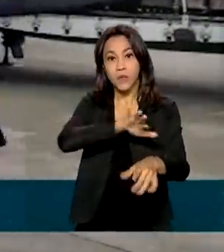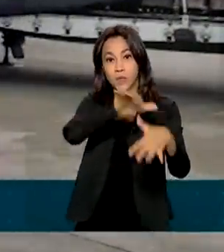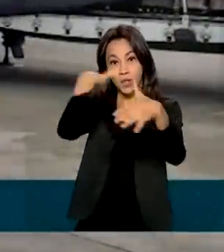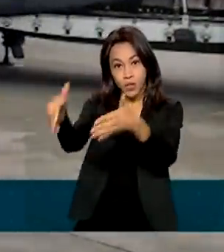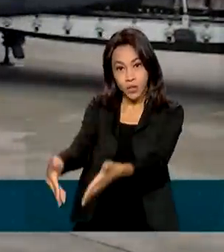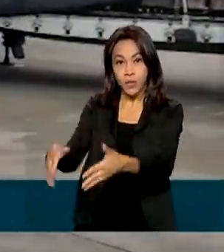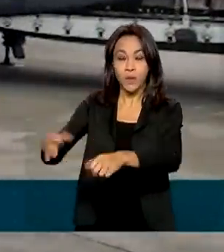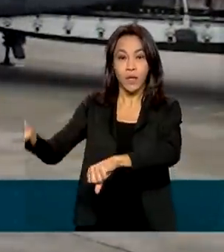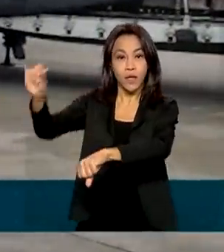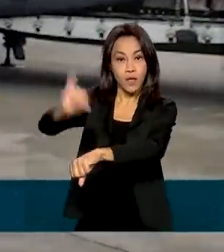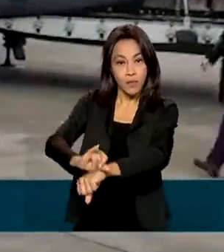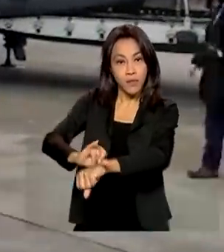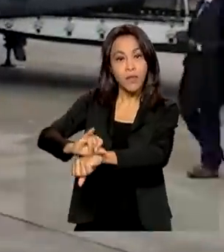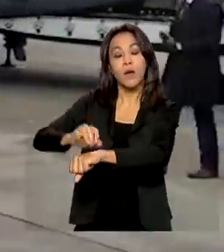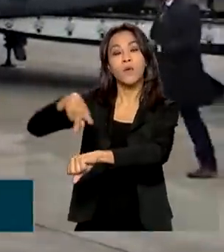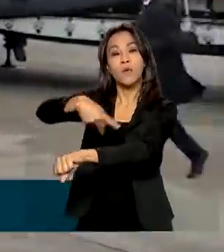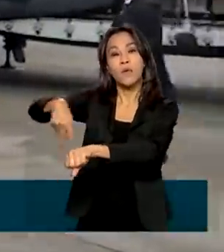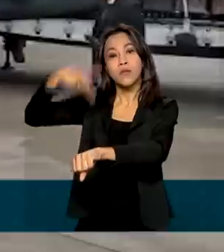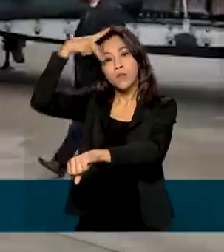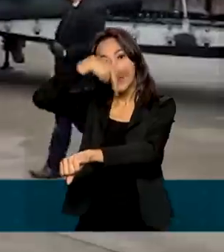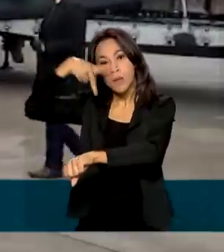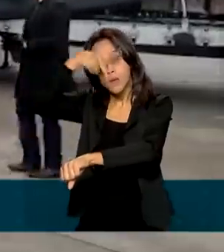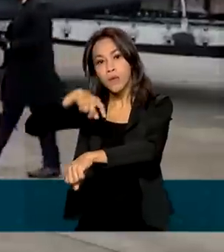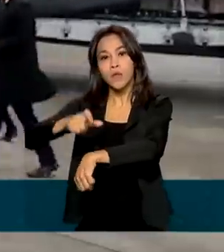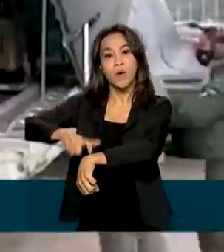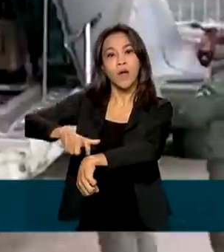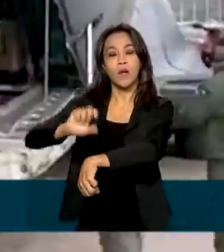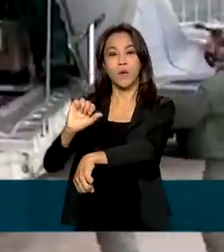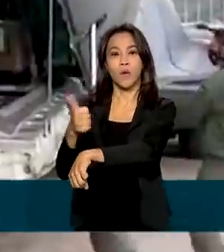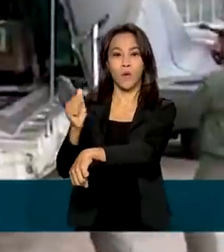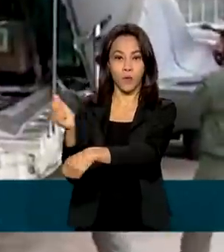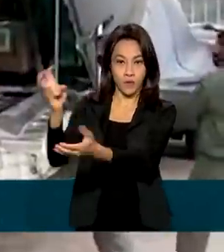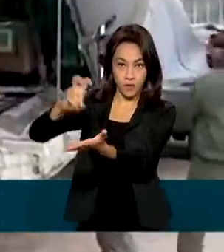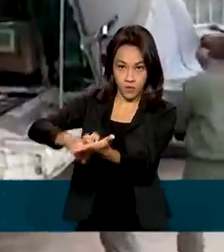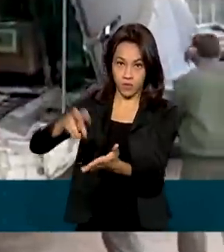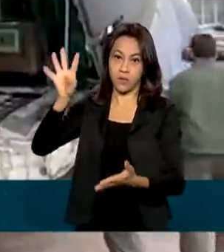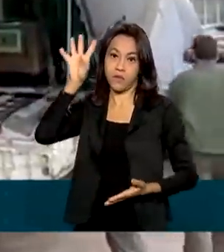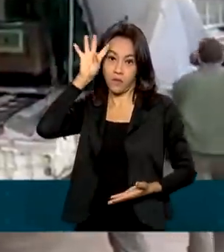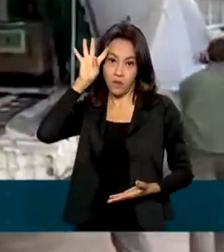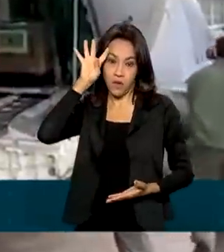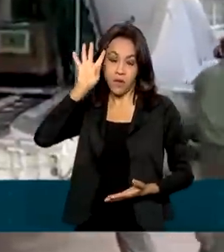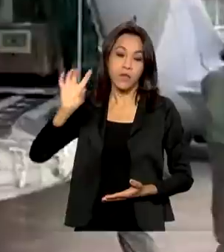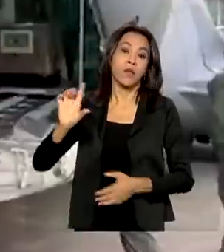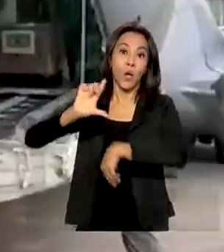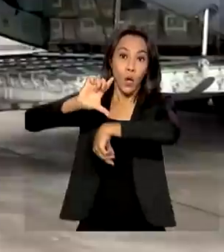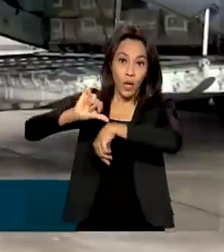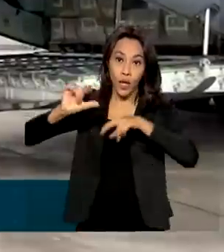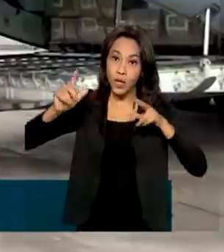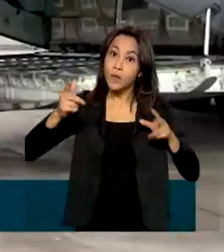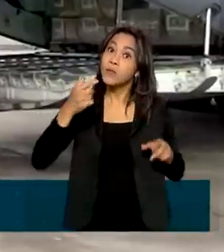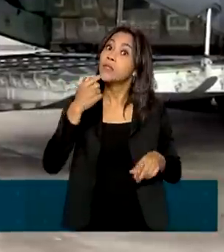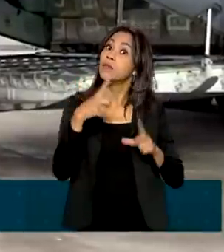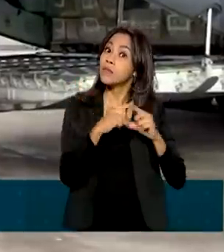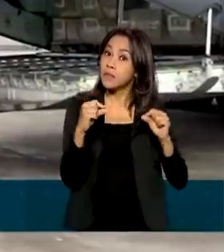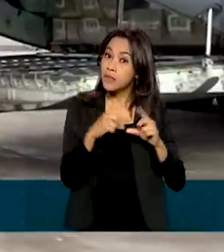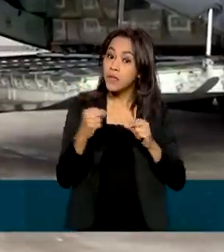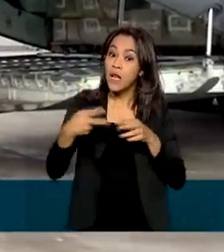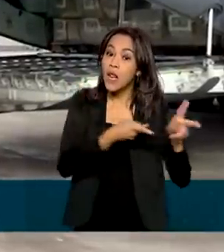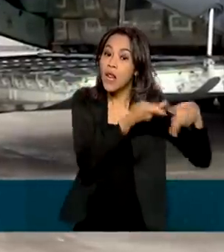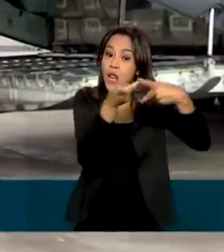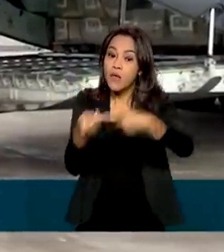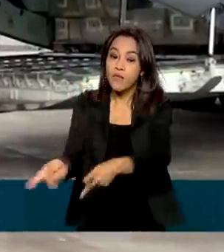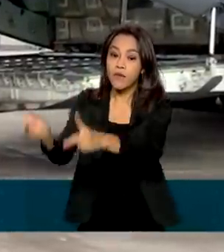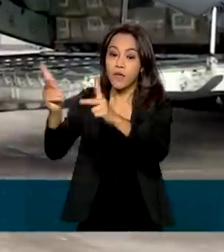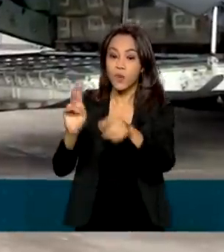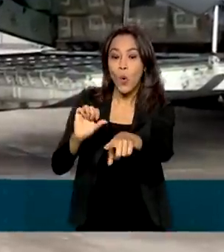Varsóvia, capital da Polônia, por volta das 11h da manhã desta quarta-feira, horário de Brasília, levando mais de 11